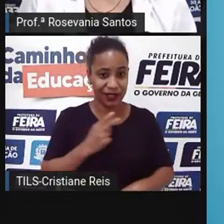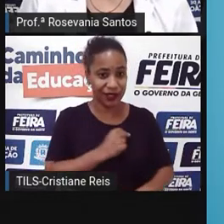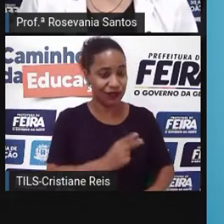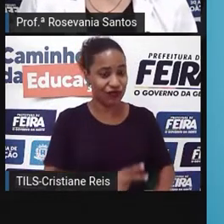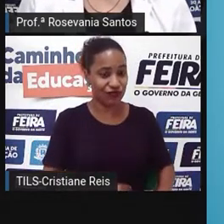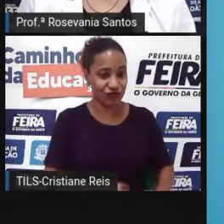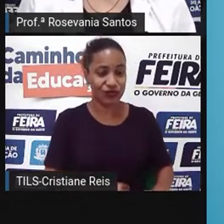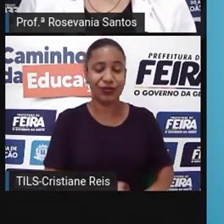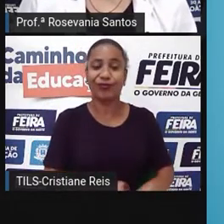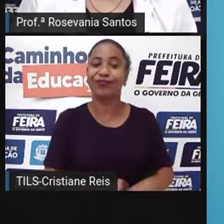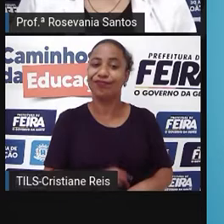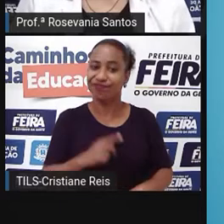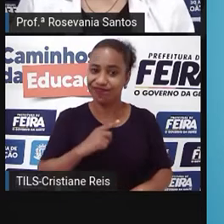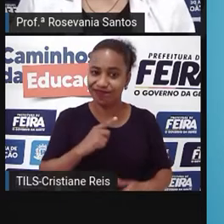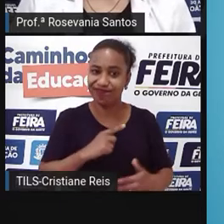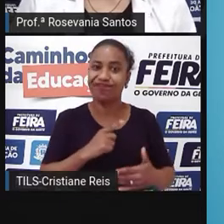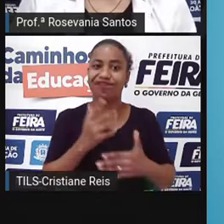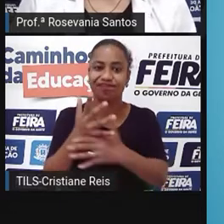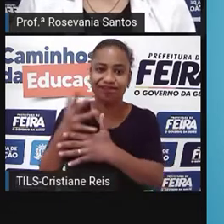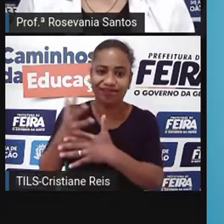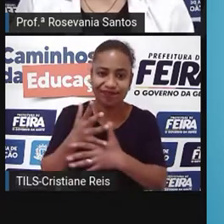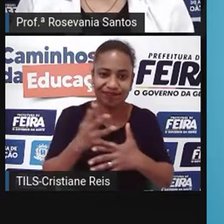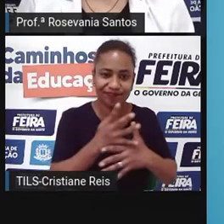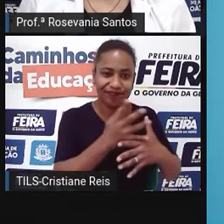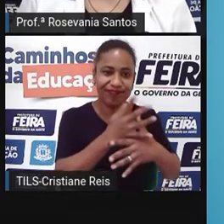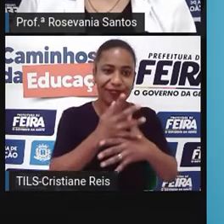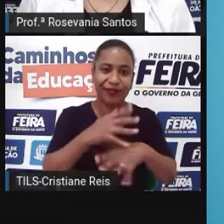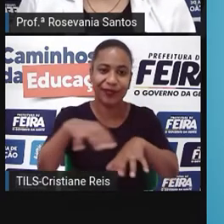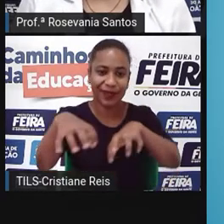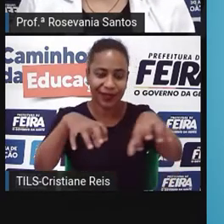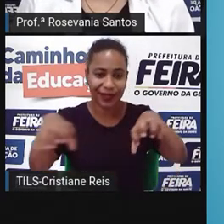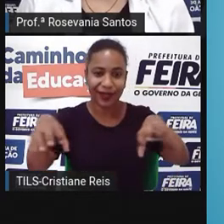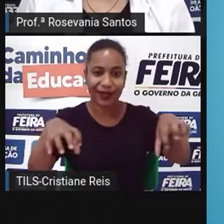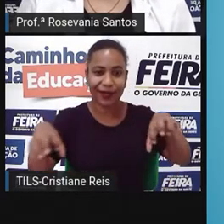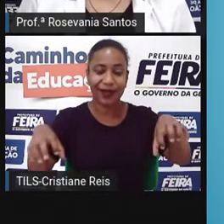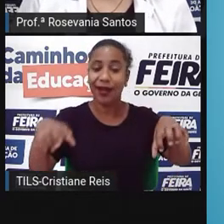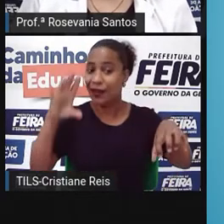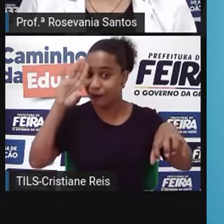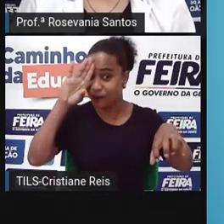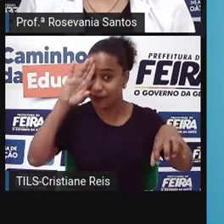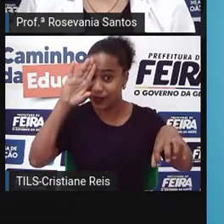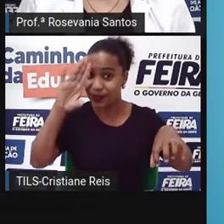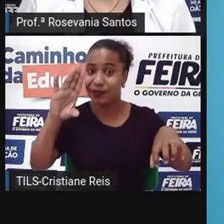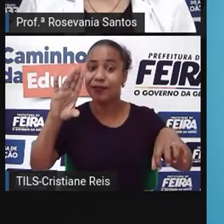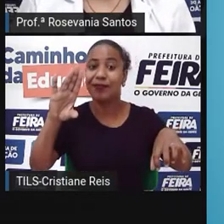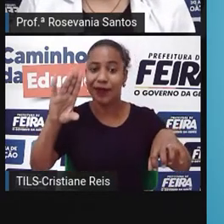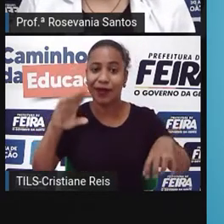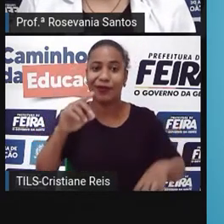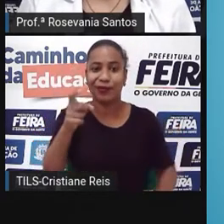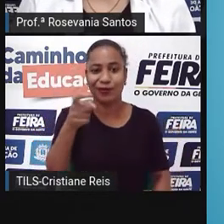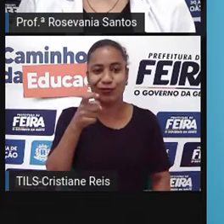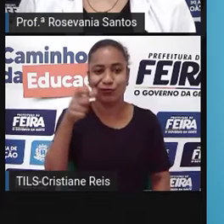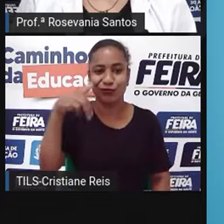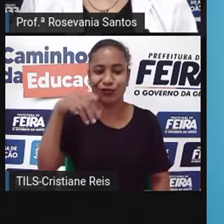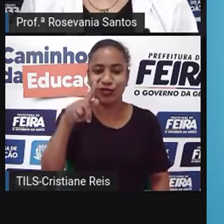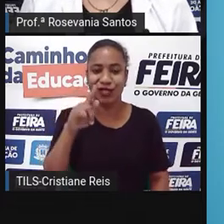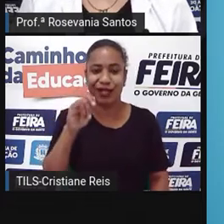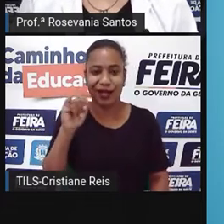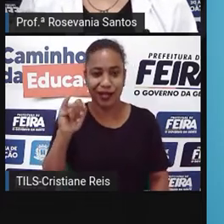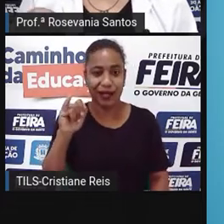com 20 mil 217, 20 milhões e 217 mil e 700 habitantes,